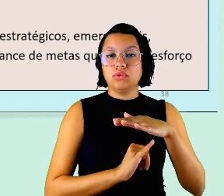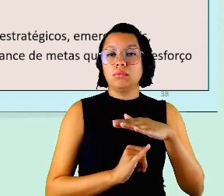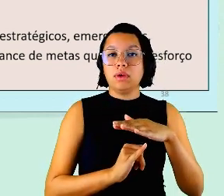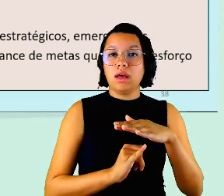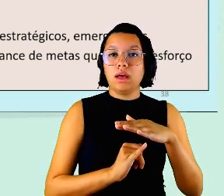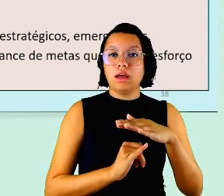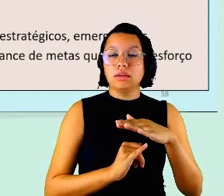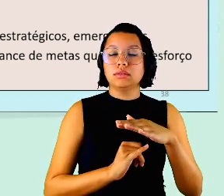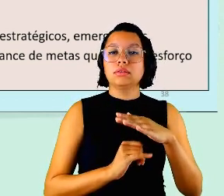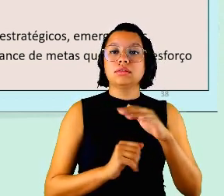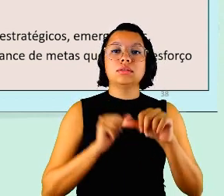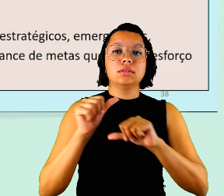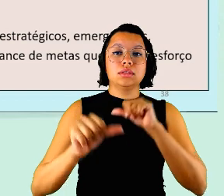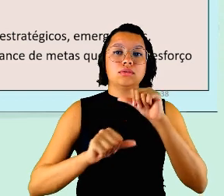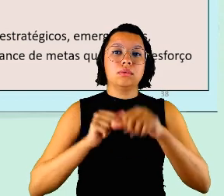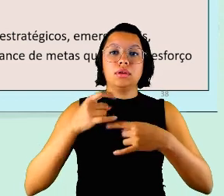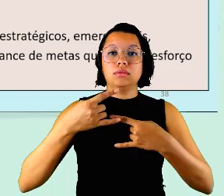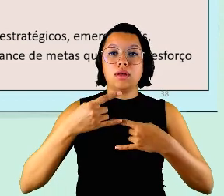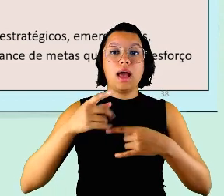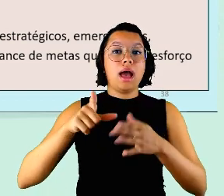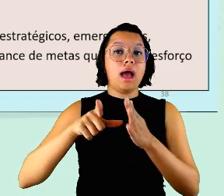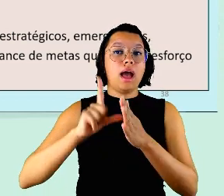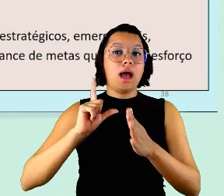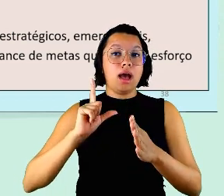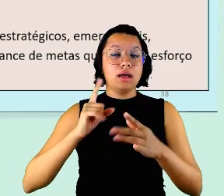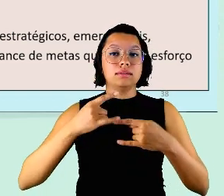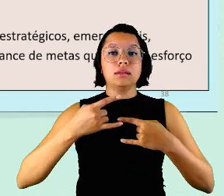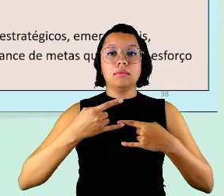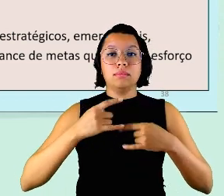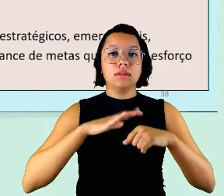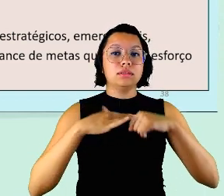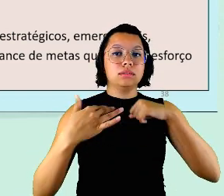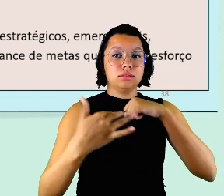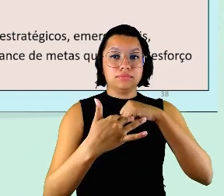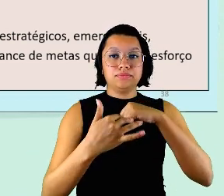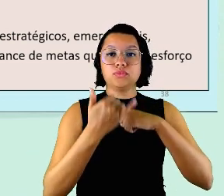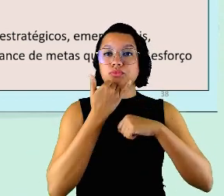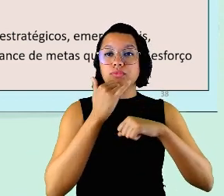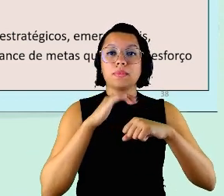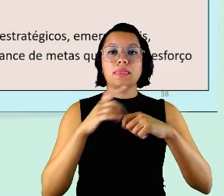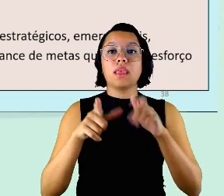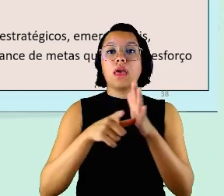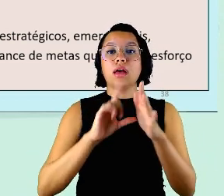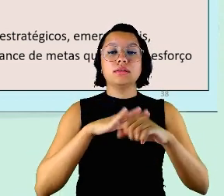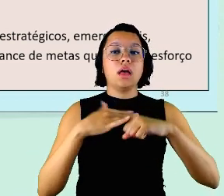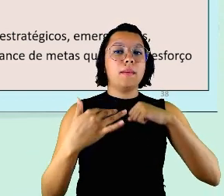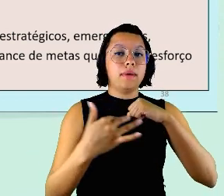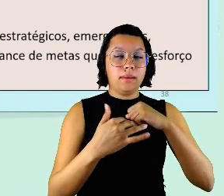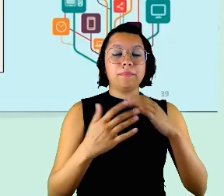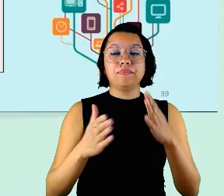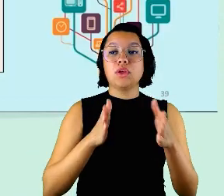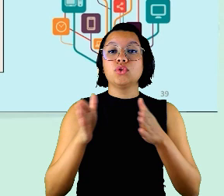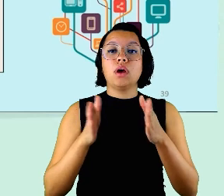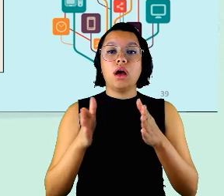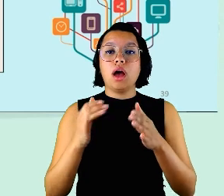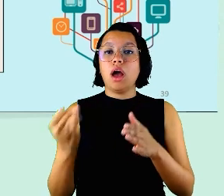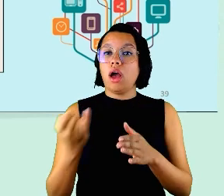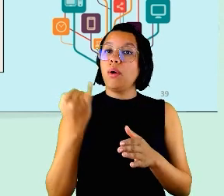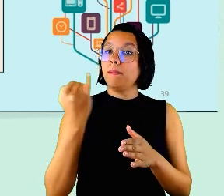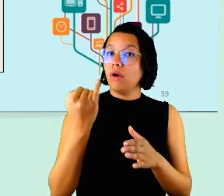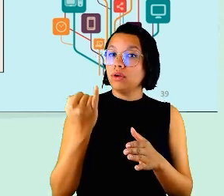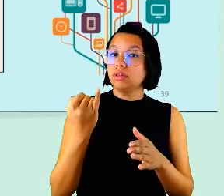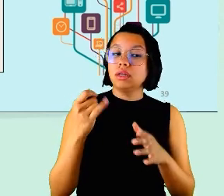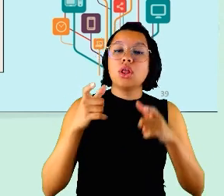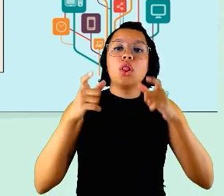virtuais isso antes da pandemia já e então essa questão da duração é importância e a outra coisa do local gente